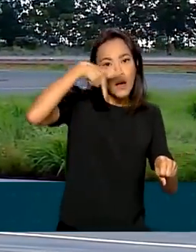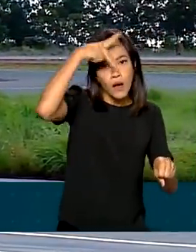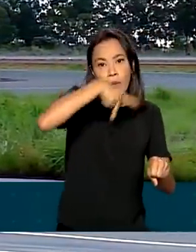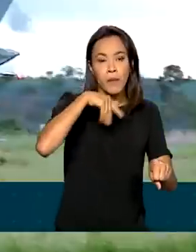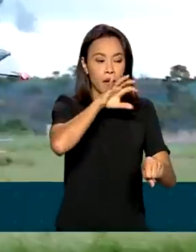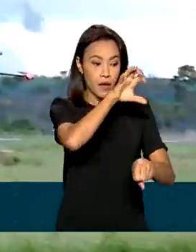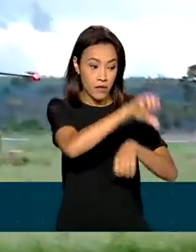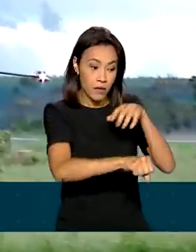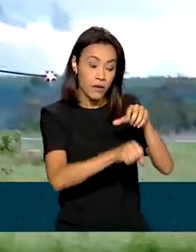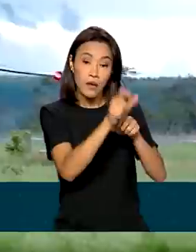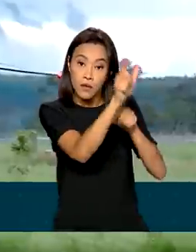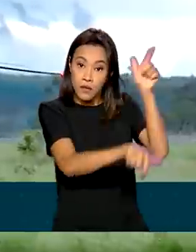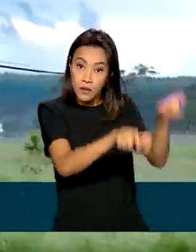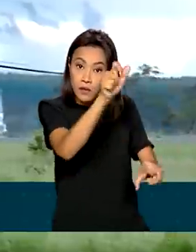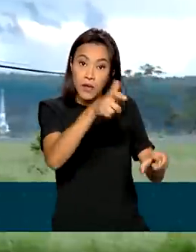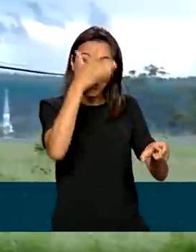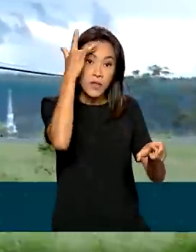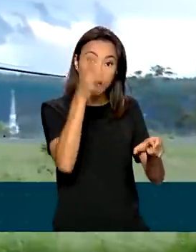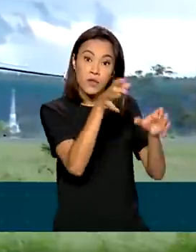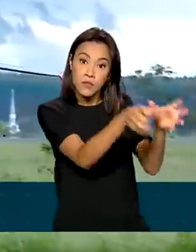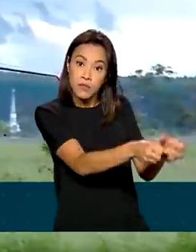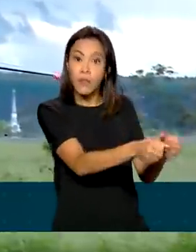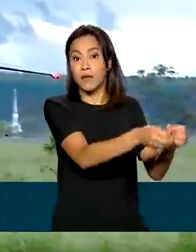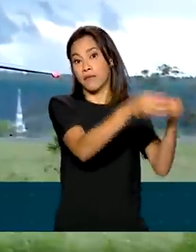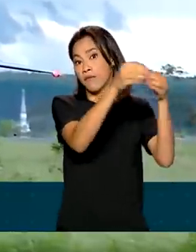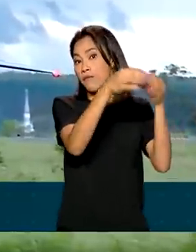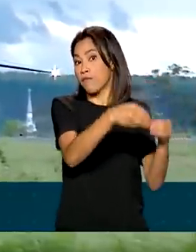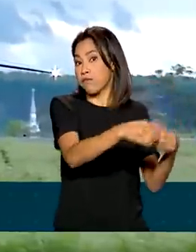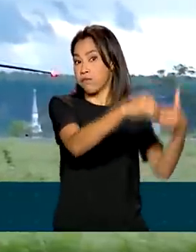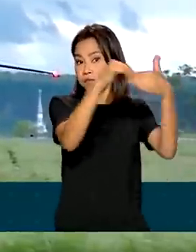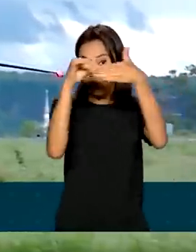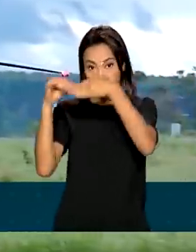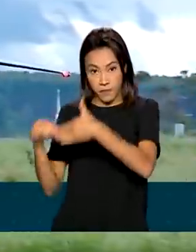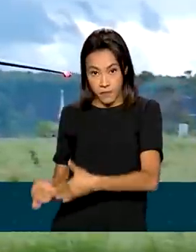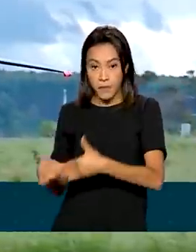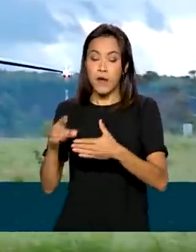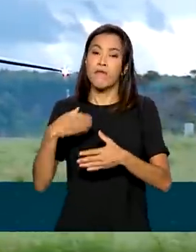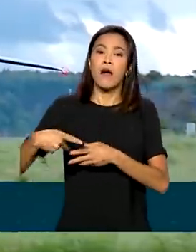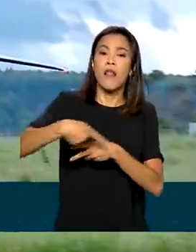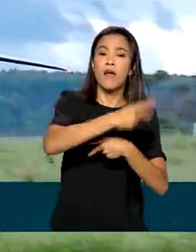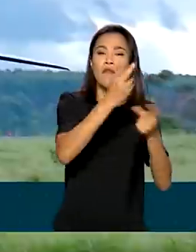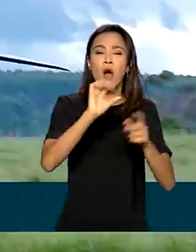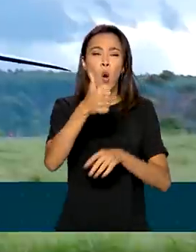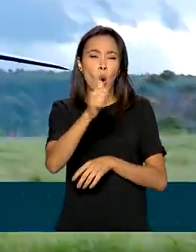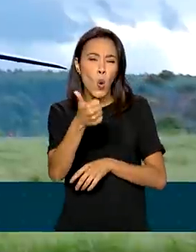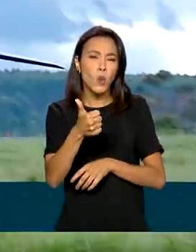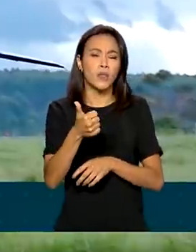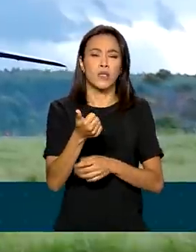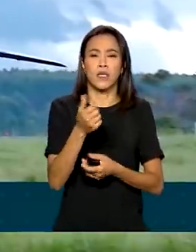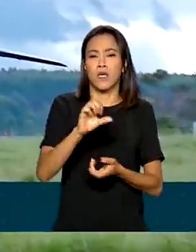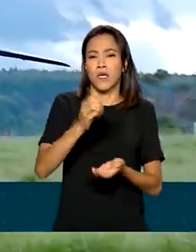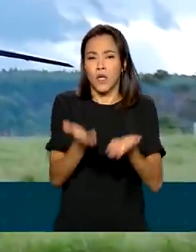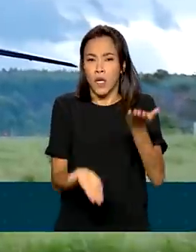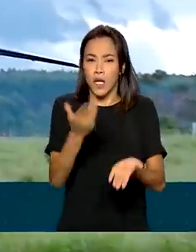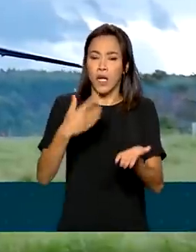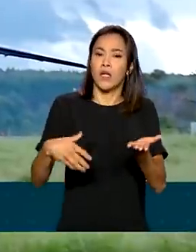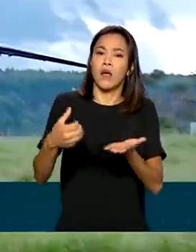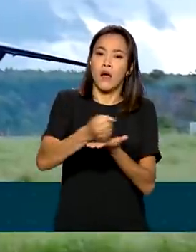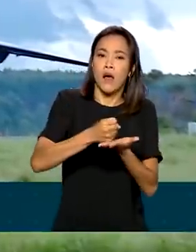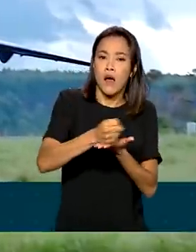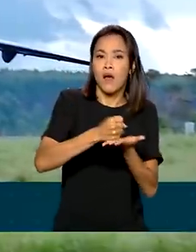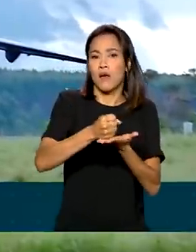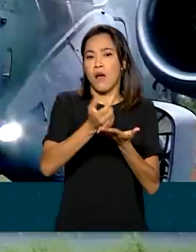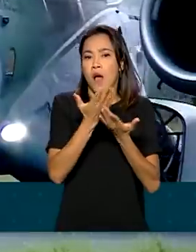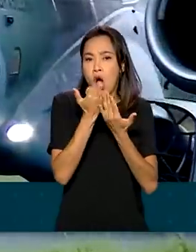brasileiros que deixaram a Ucrânia. A aeronave, Luciana, também vai levar 11 toneladas de medicamentos, alimentos, purificadores de água